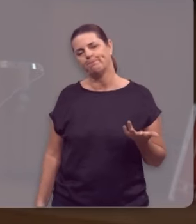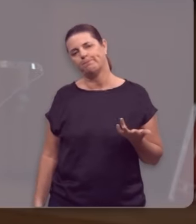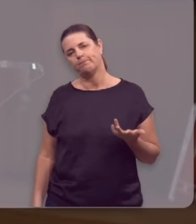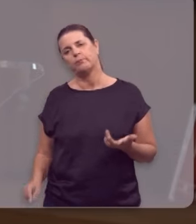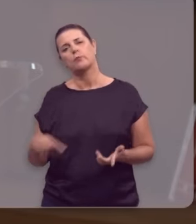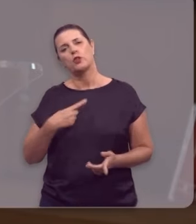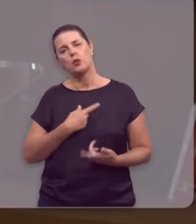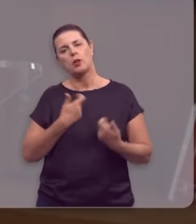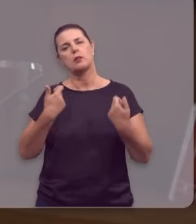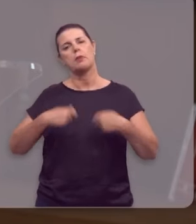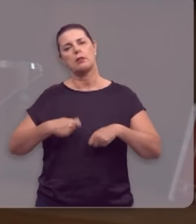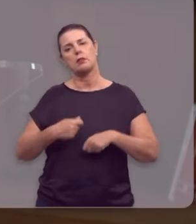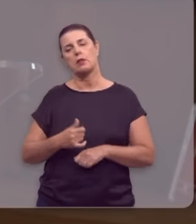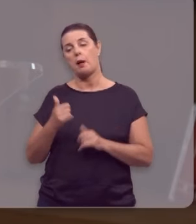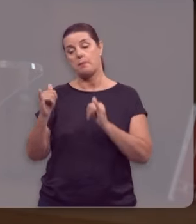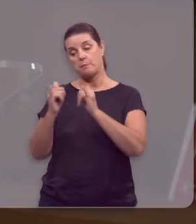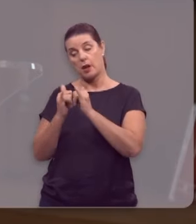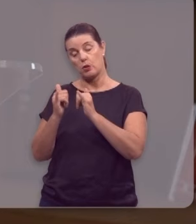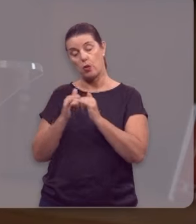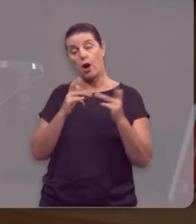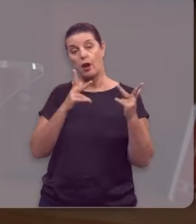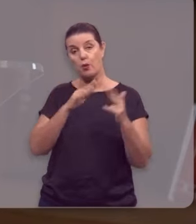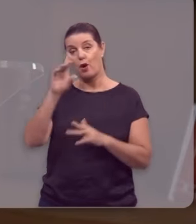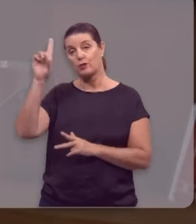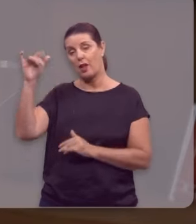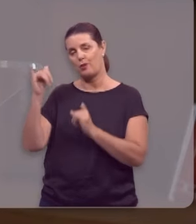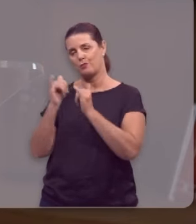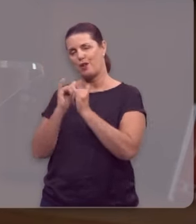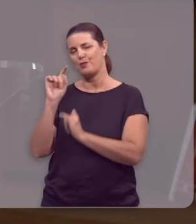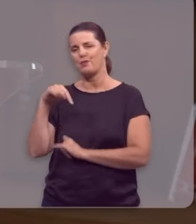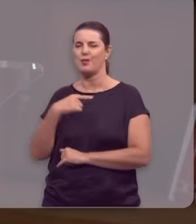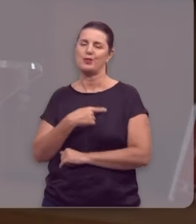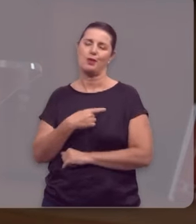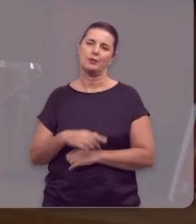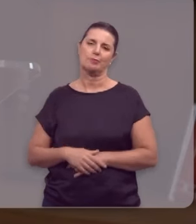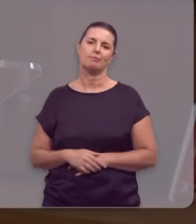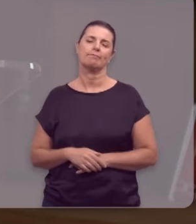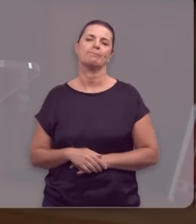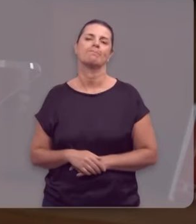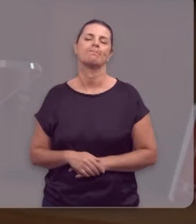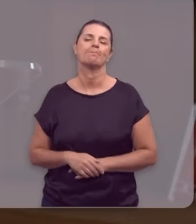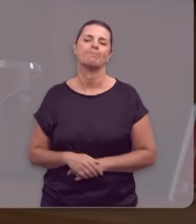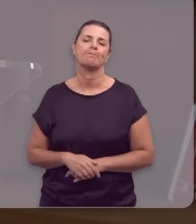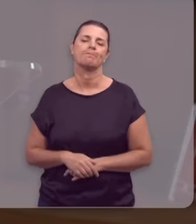Devemos perdoar, assim como Deus, em Cristo, nos perdoou.